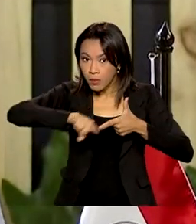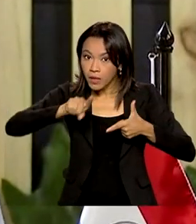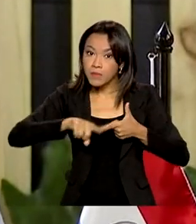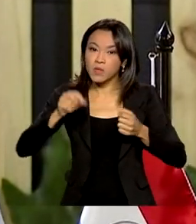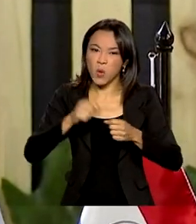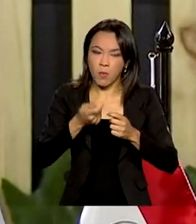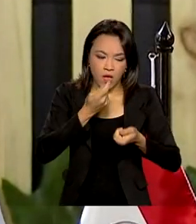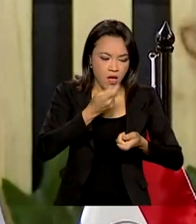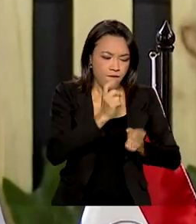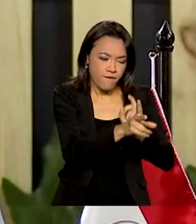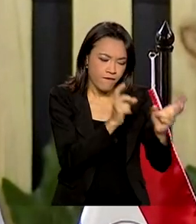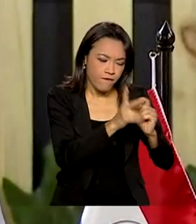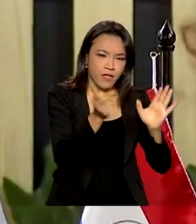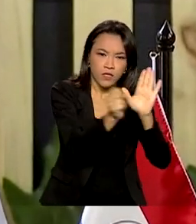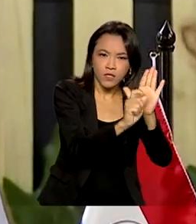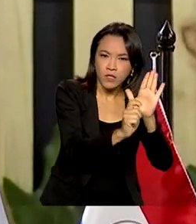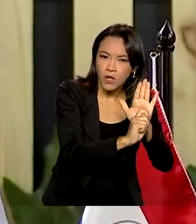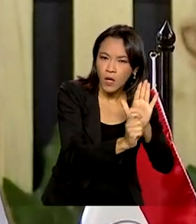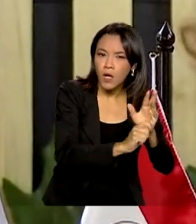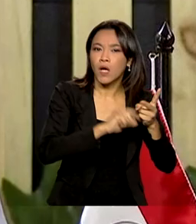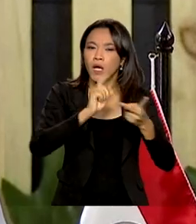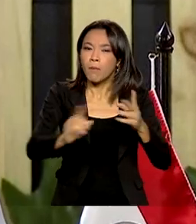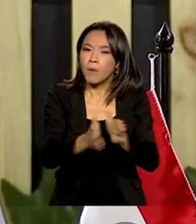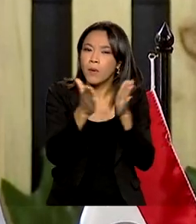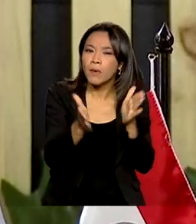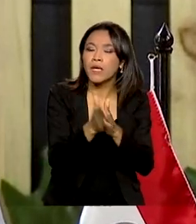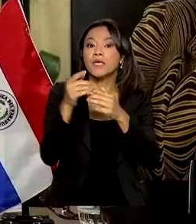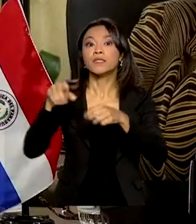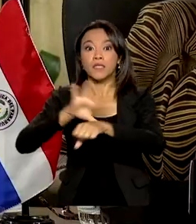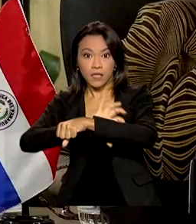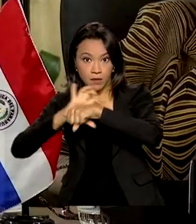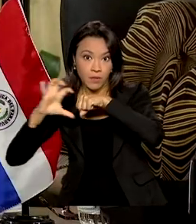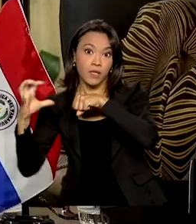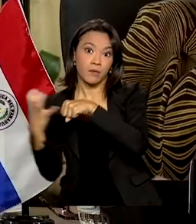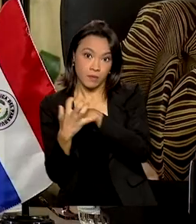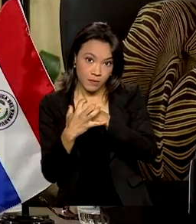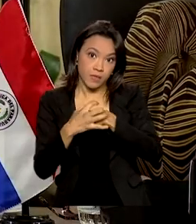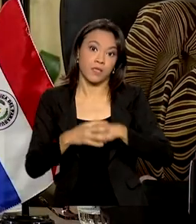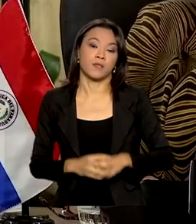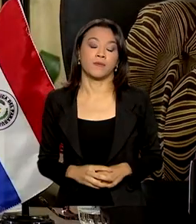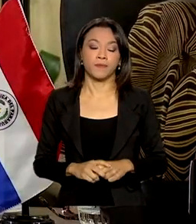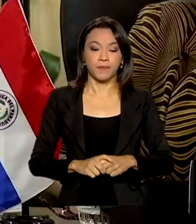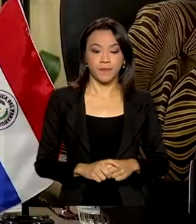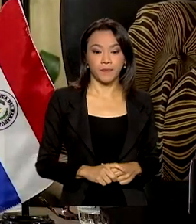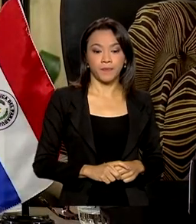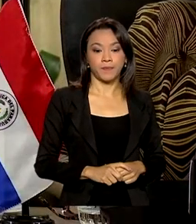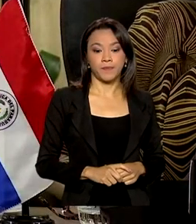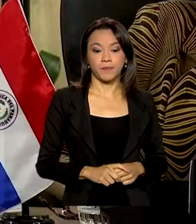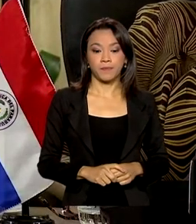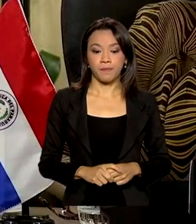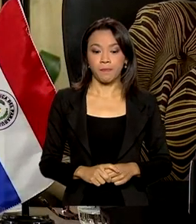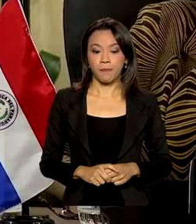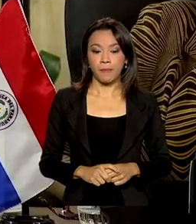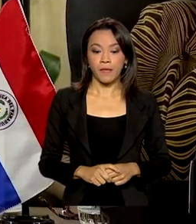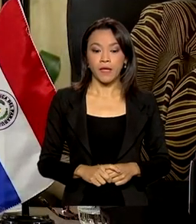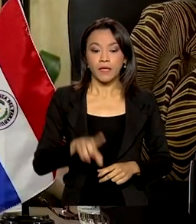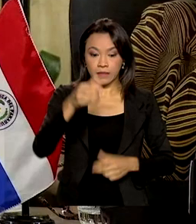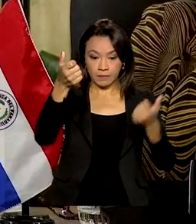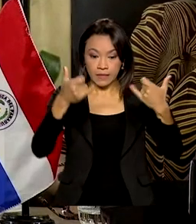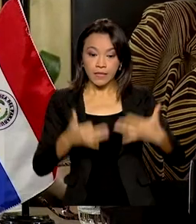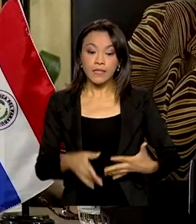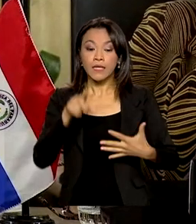narcotráfico, a pobreza e a pandemia de Covid-19. Um inimigo invisível e letal que amenazou